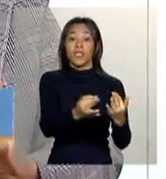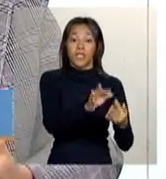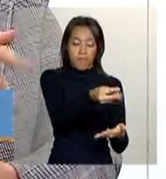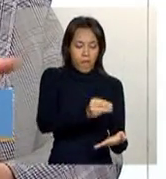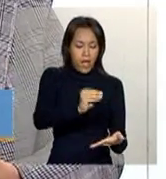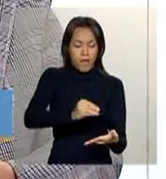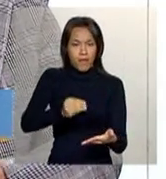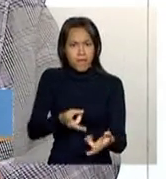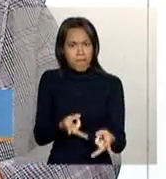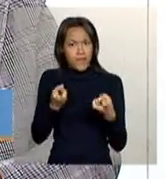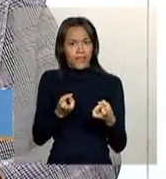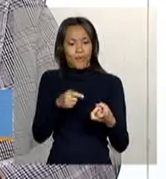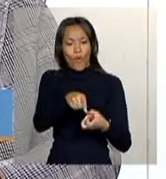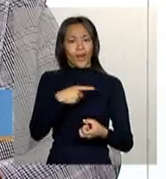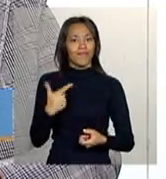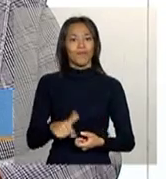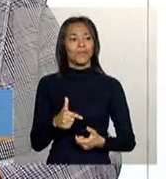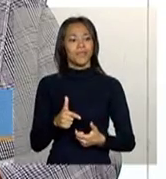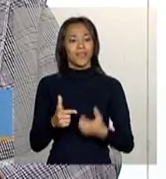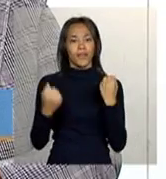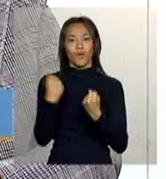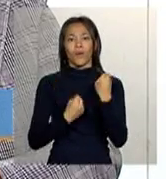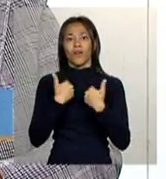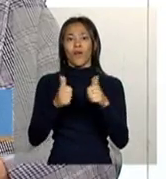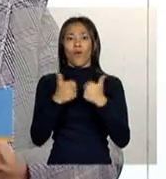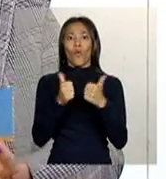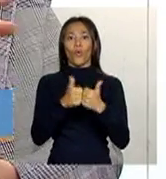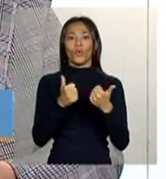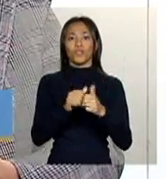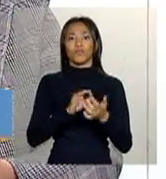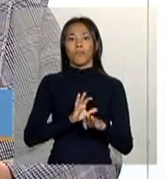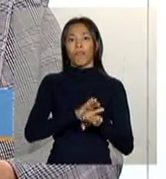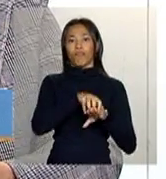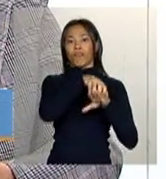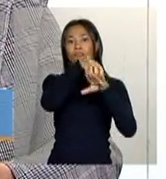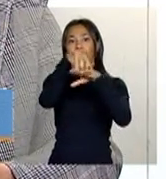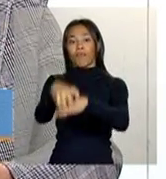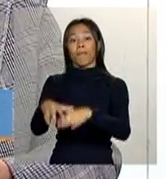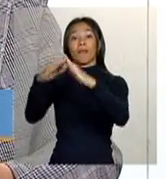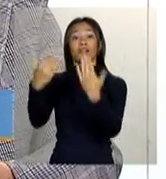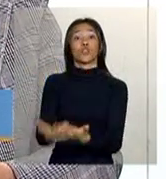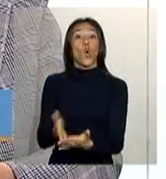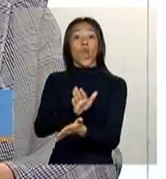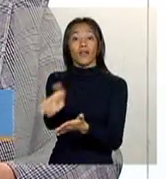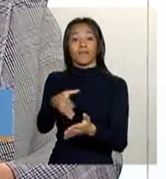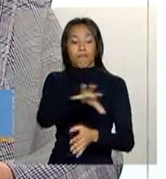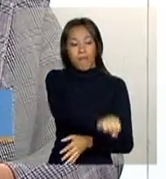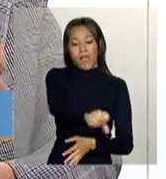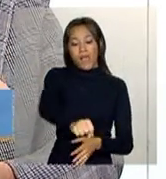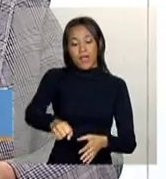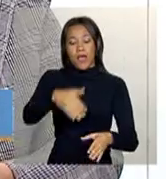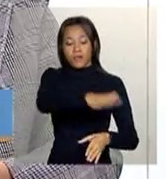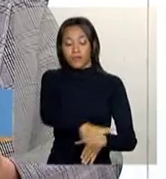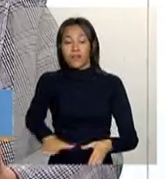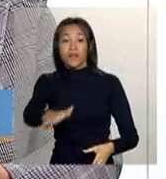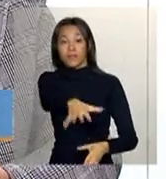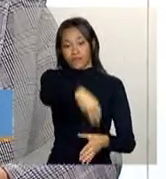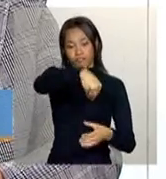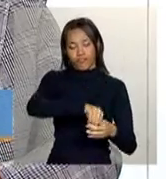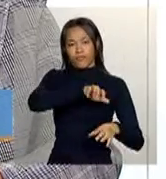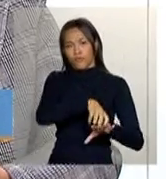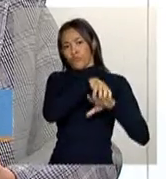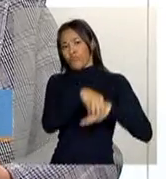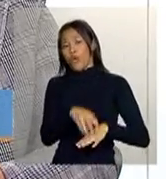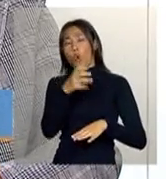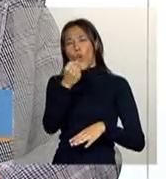essa questão de não ter o transporte público. E aí, colocou o transporte ali, um ônibus escolar que vinha, pegava as crianças, eram 80